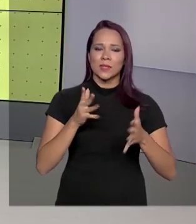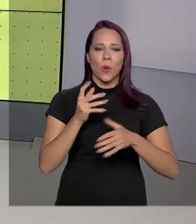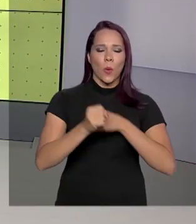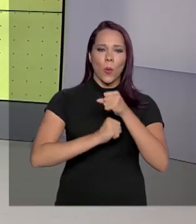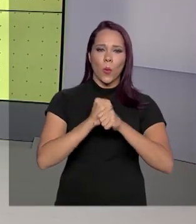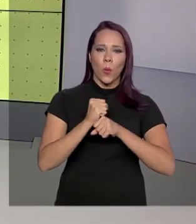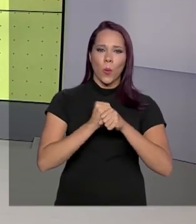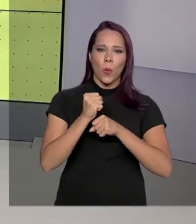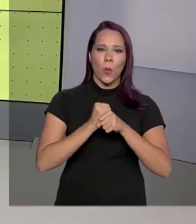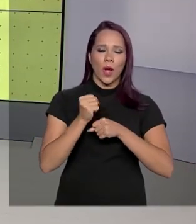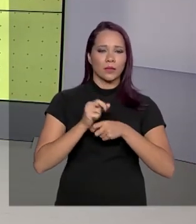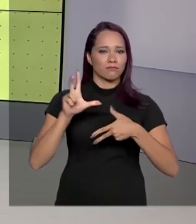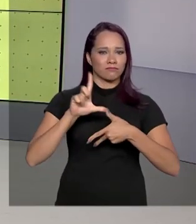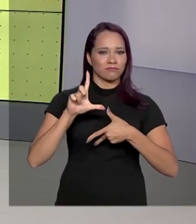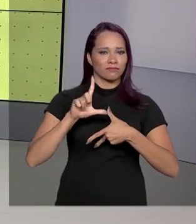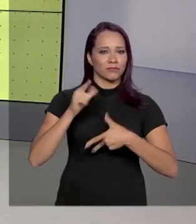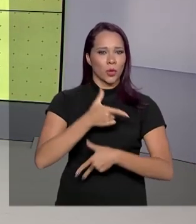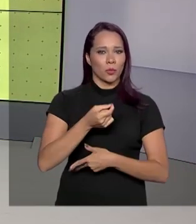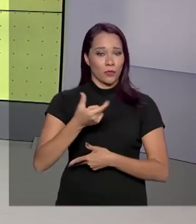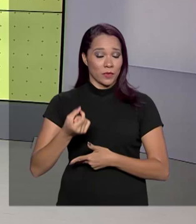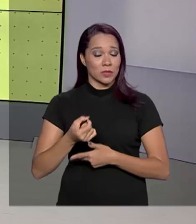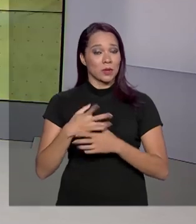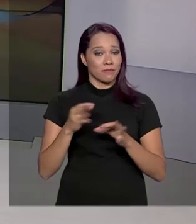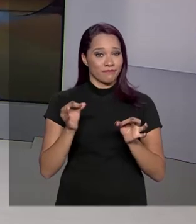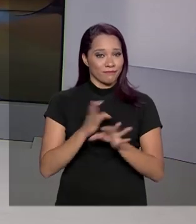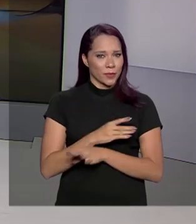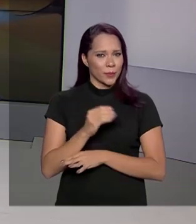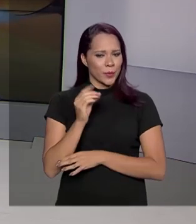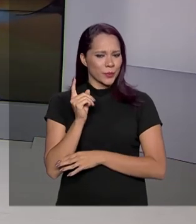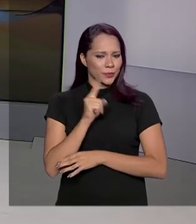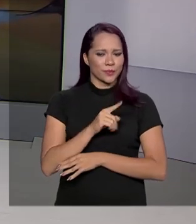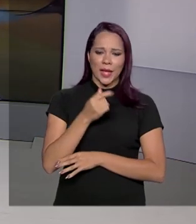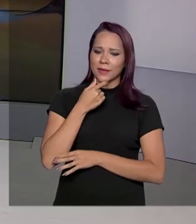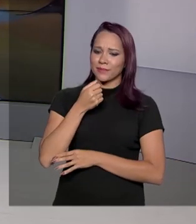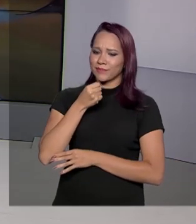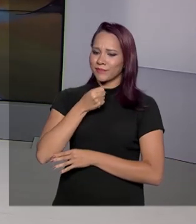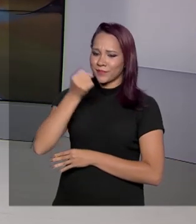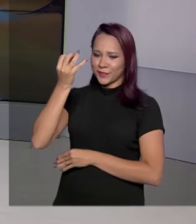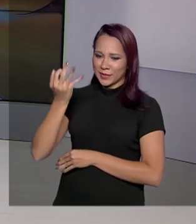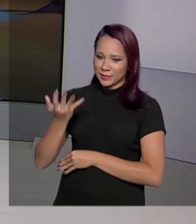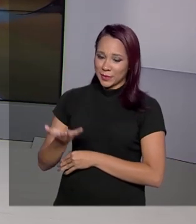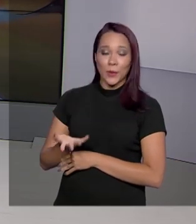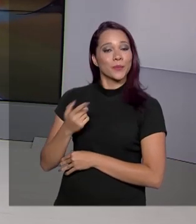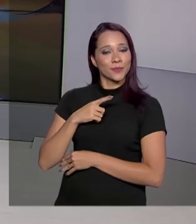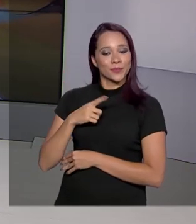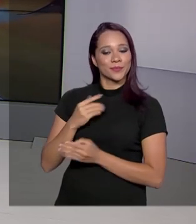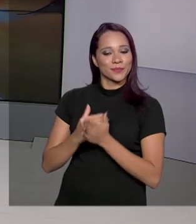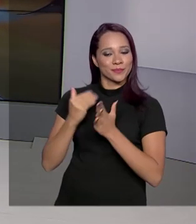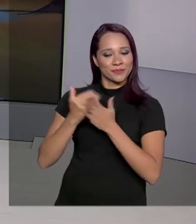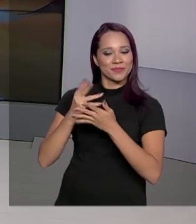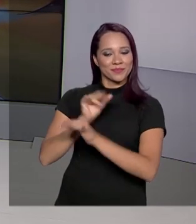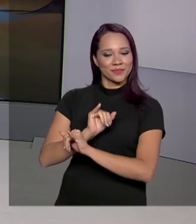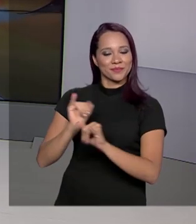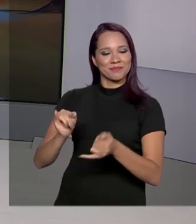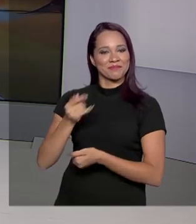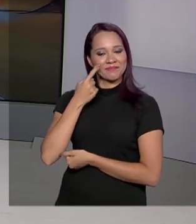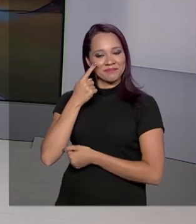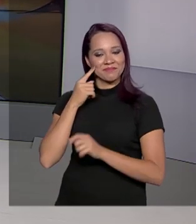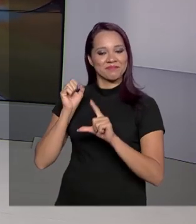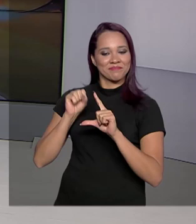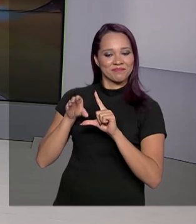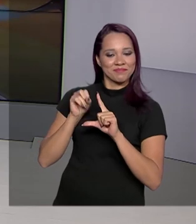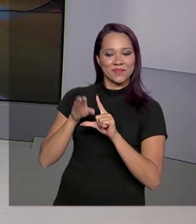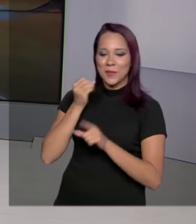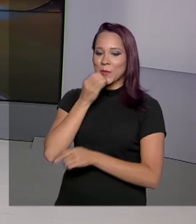2020. A sessão acabou agora há pouco e a repórter Mariane Jungmann acompanhou tudo por lá e tem mais informações ao vivo para a gente. Boa